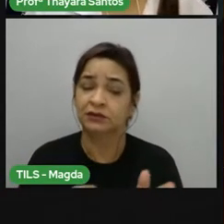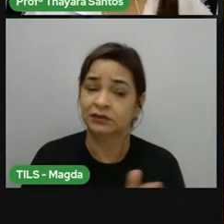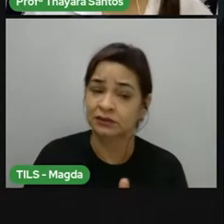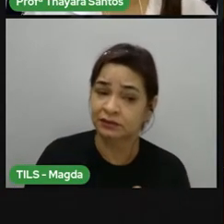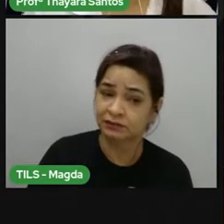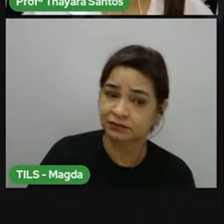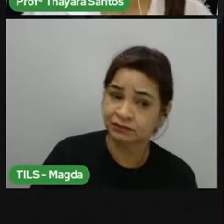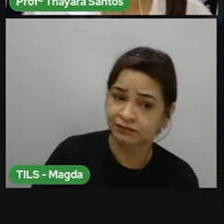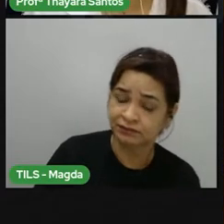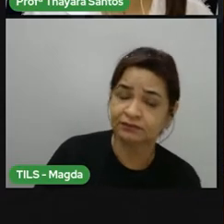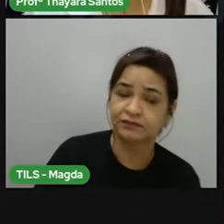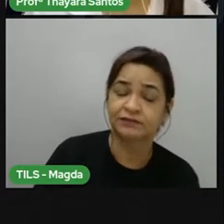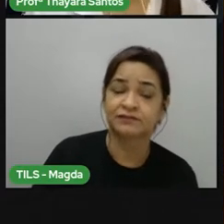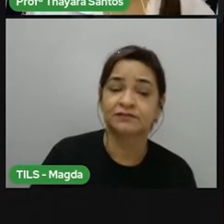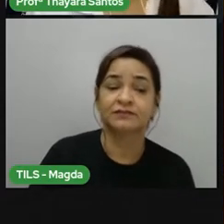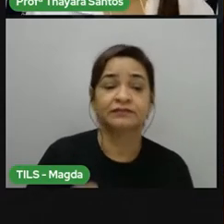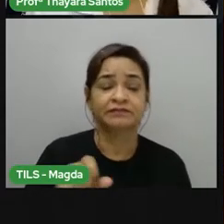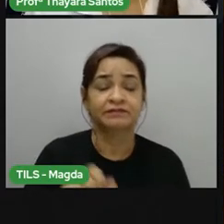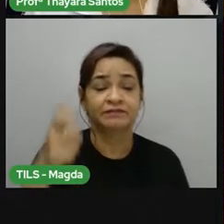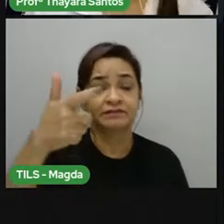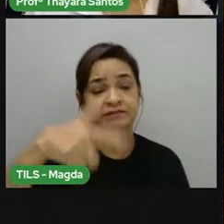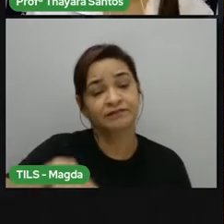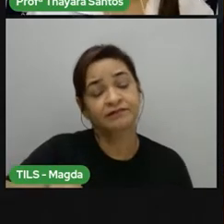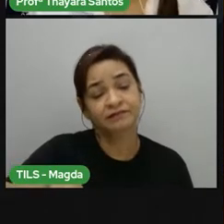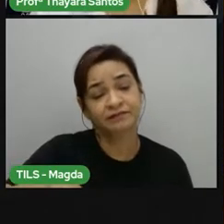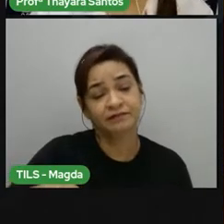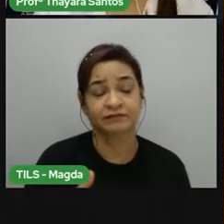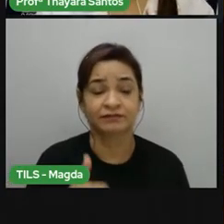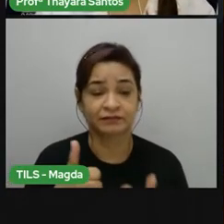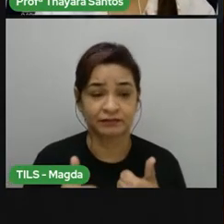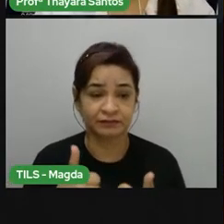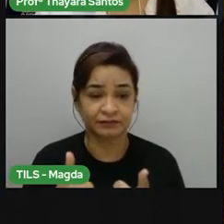informações e fazer de novo essas questões, tá bom?